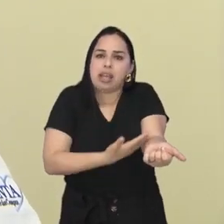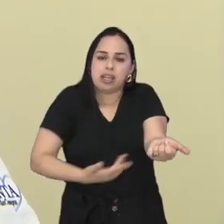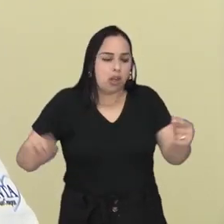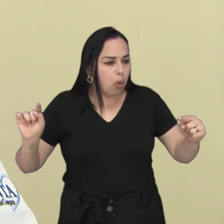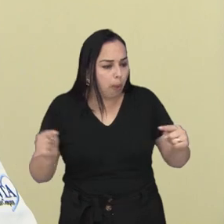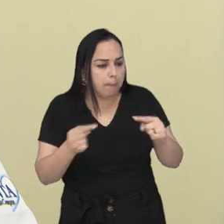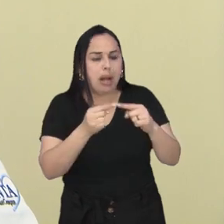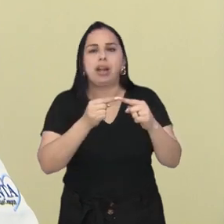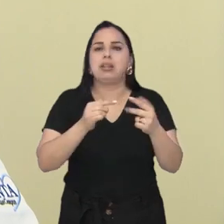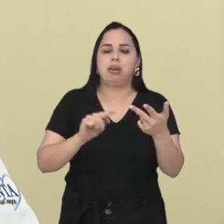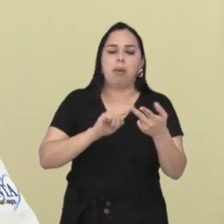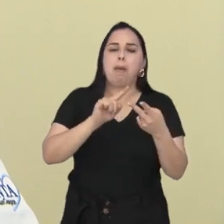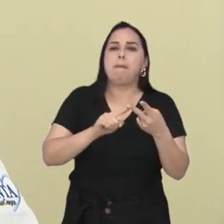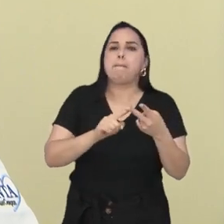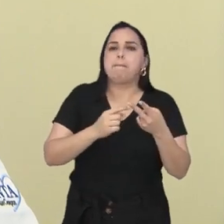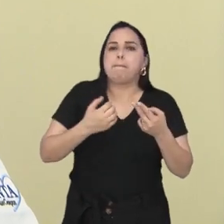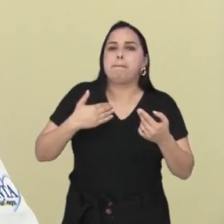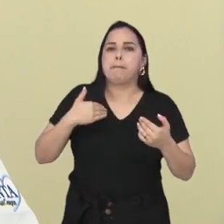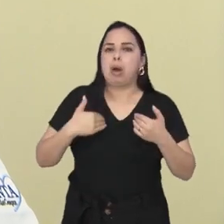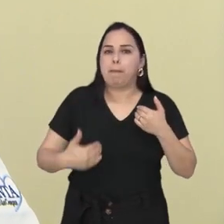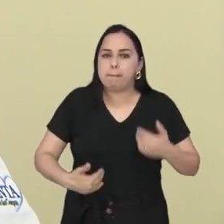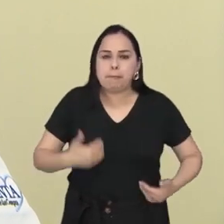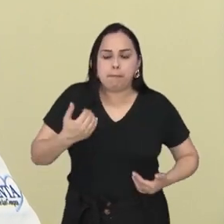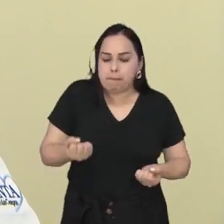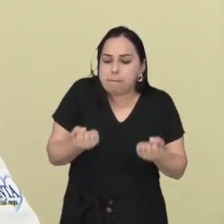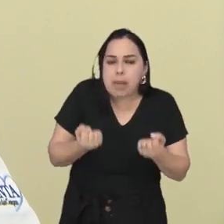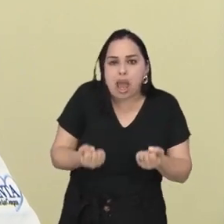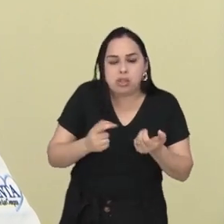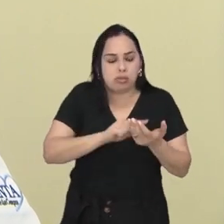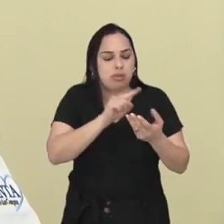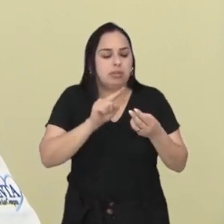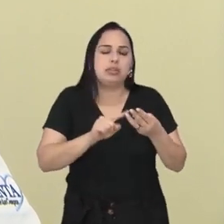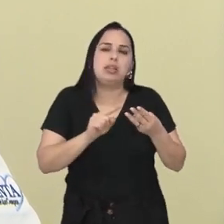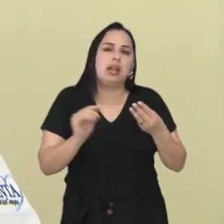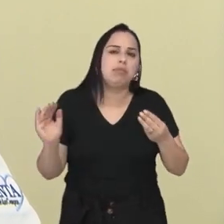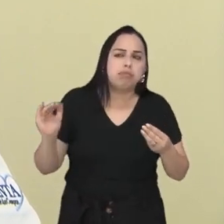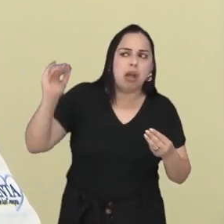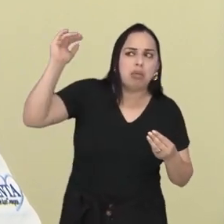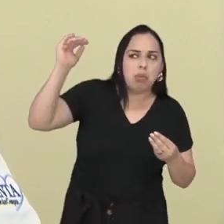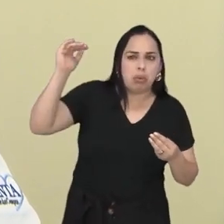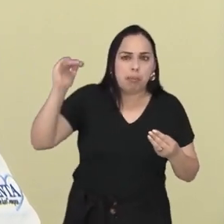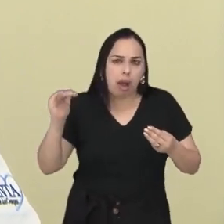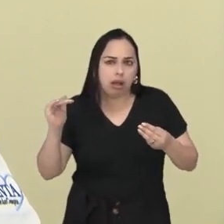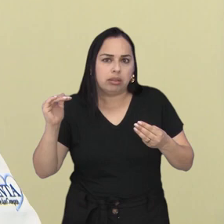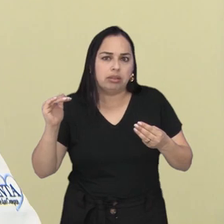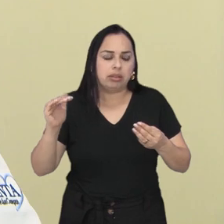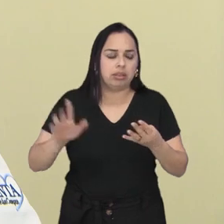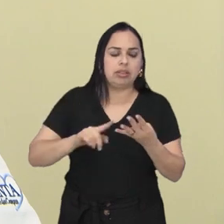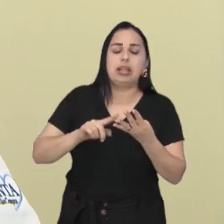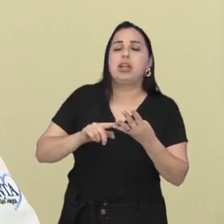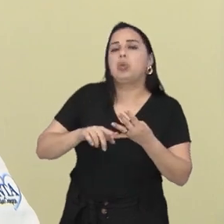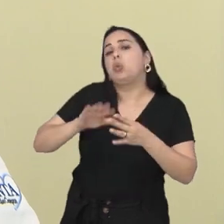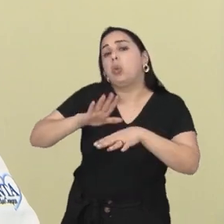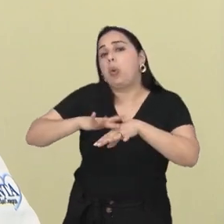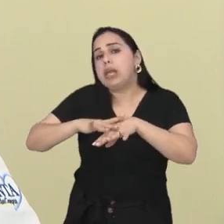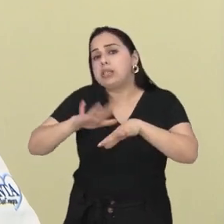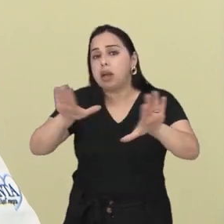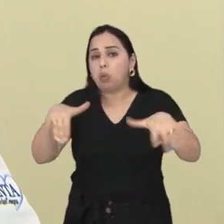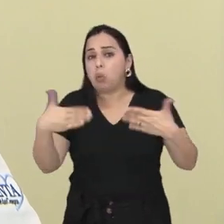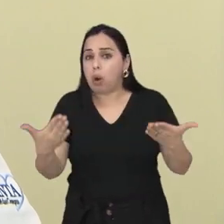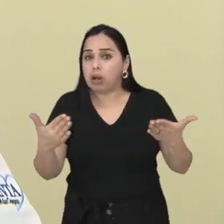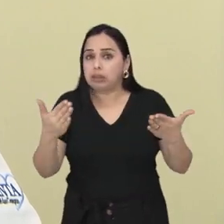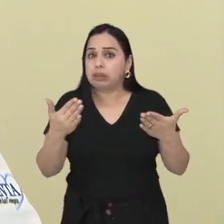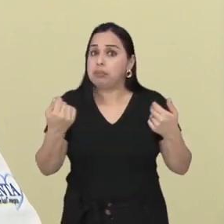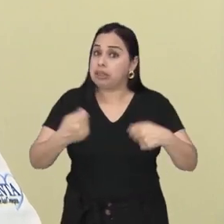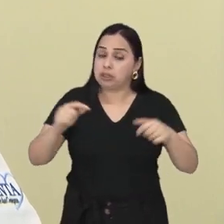em base ao peso, em base à altura, em base a alguns outros parâmetros, como são tipos de doenças.